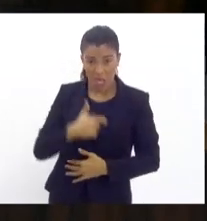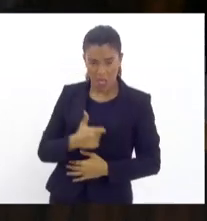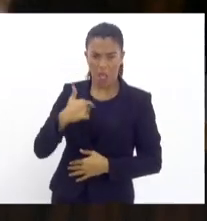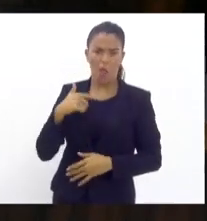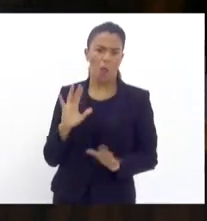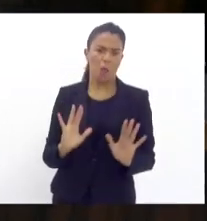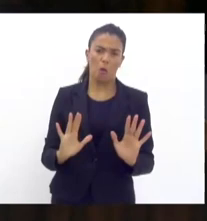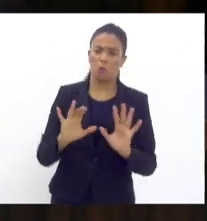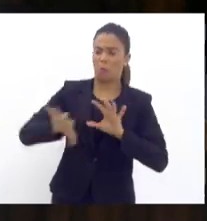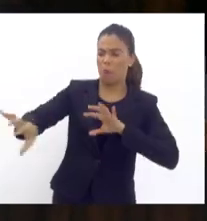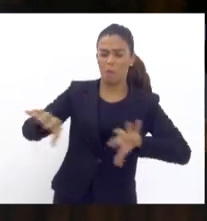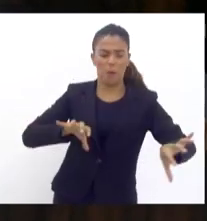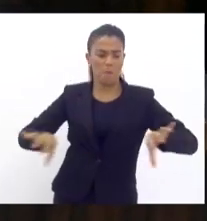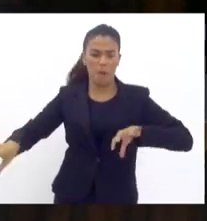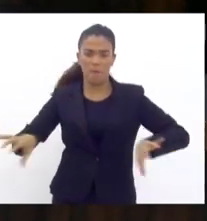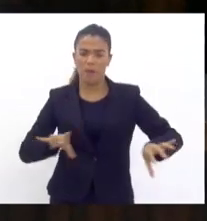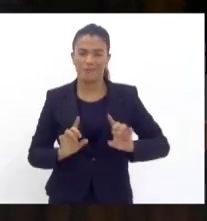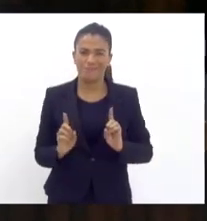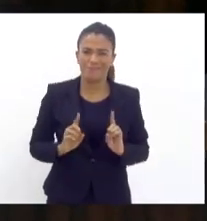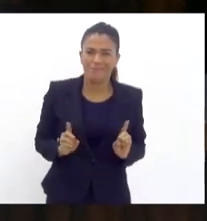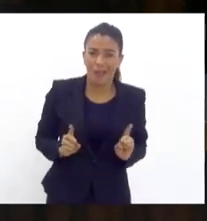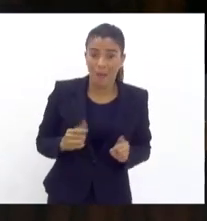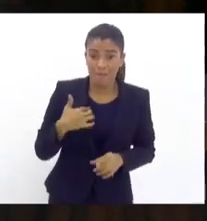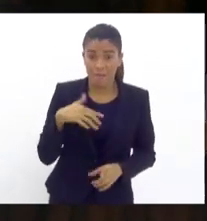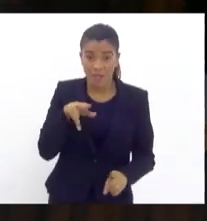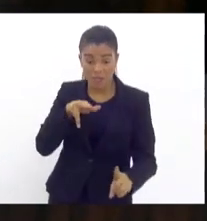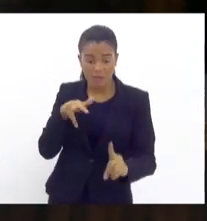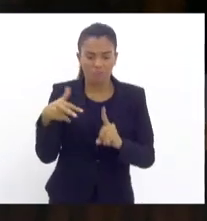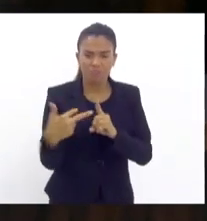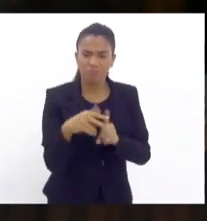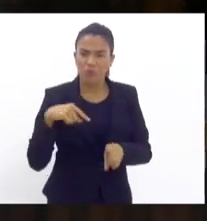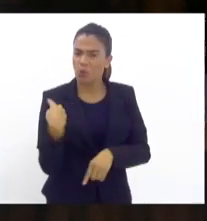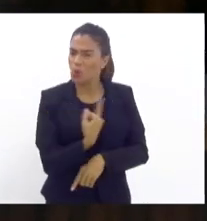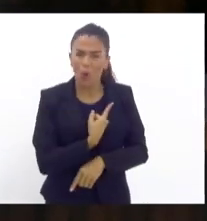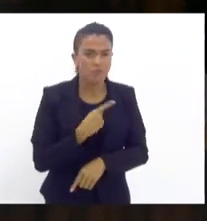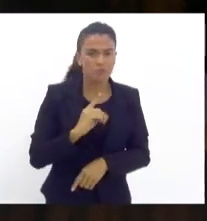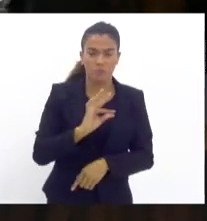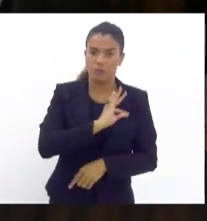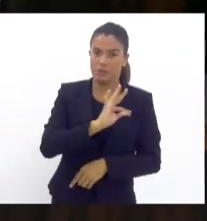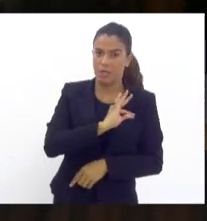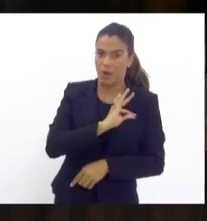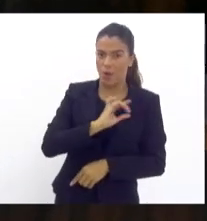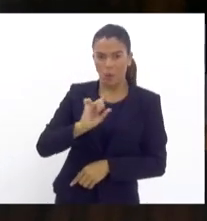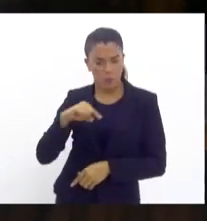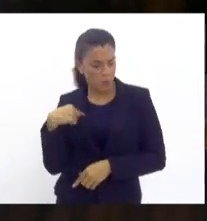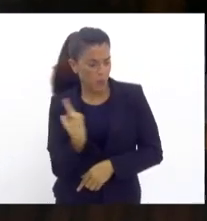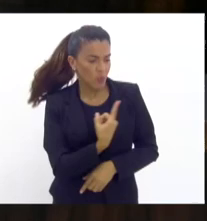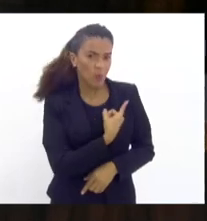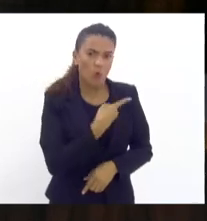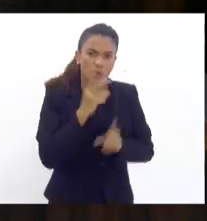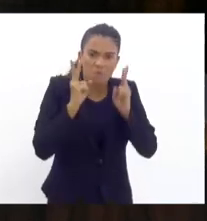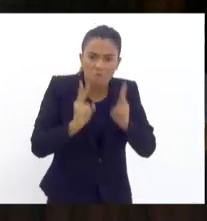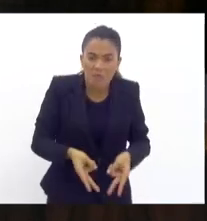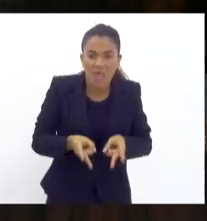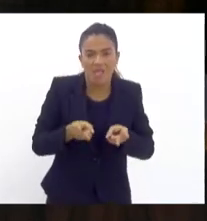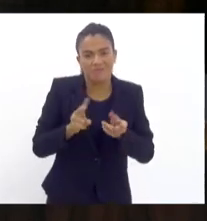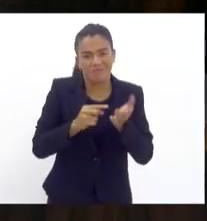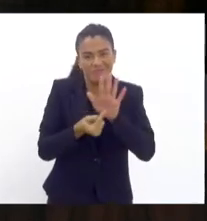distinções na minha concepção todos somos policiais todos estamos no mesmo barco